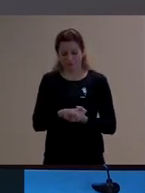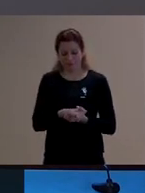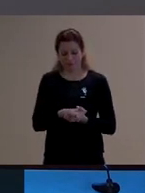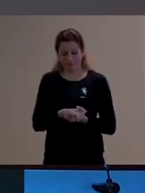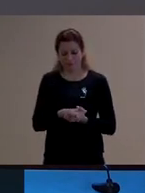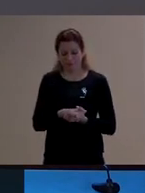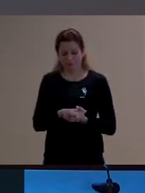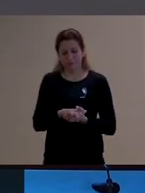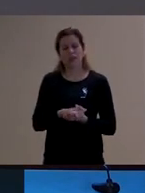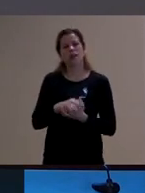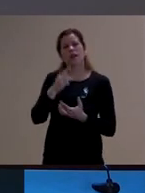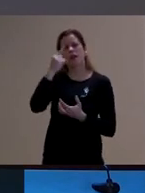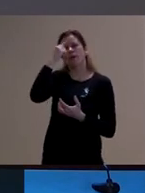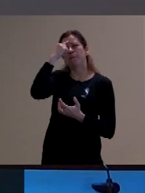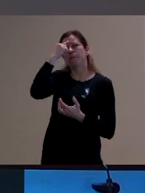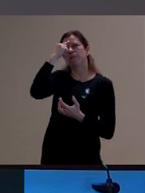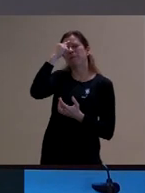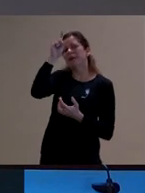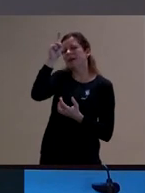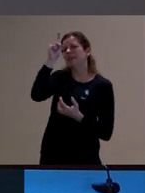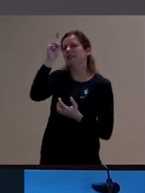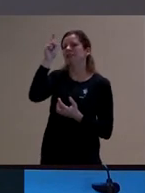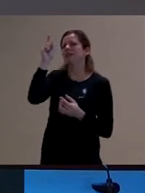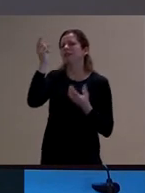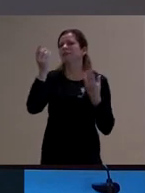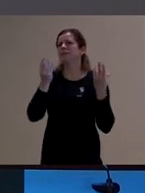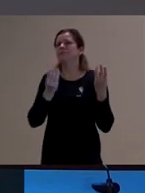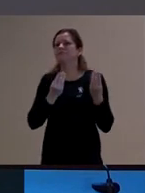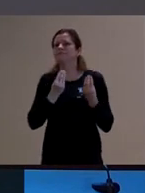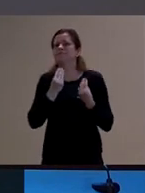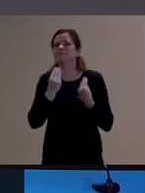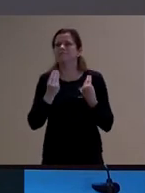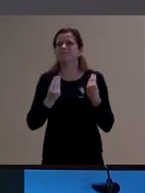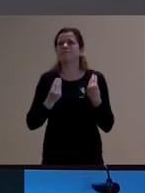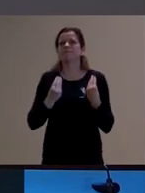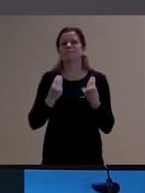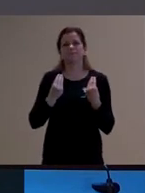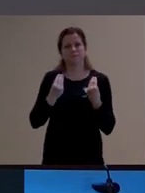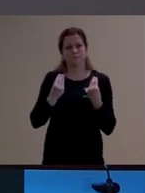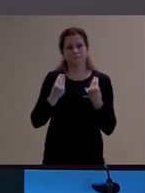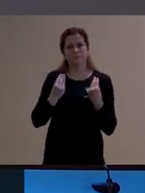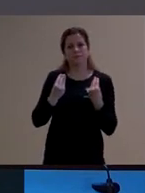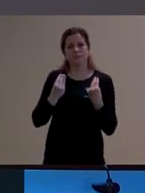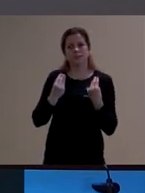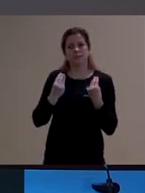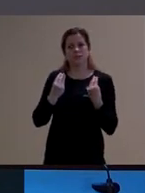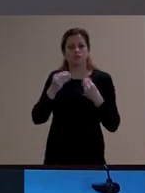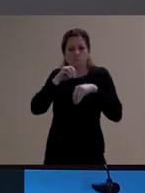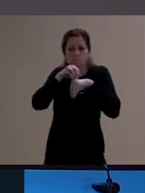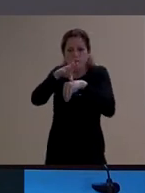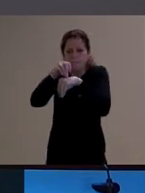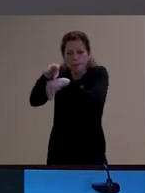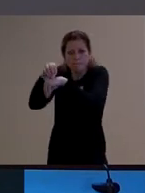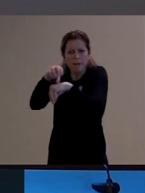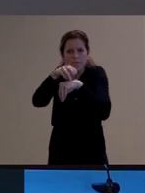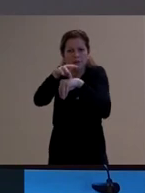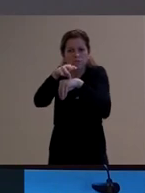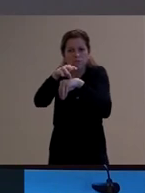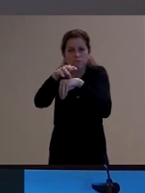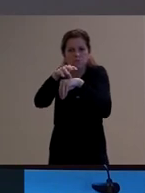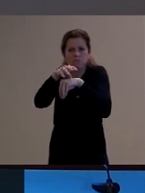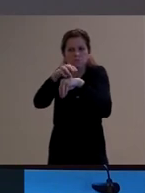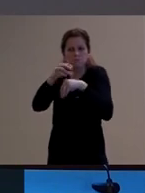e é uma ideia de não contar tudo mas quando